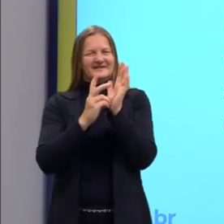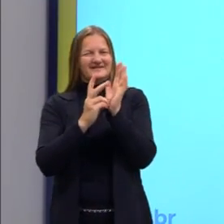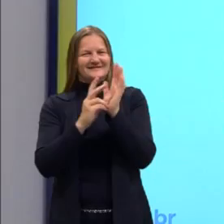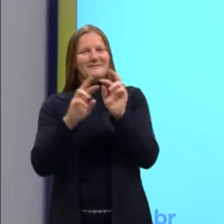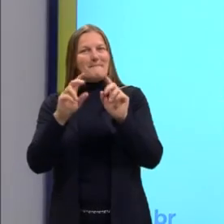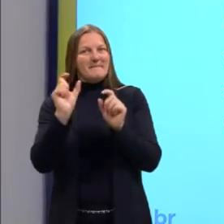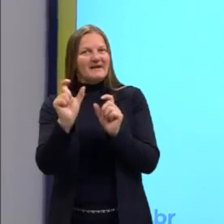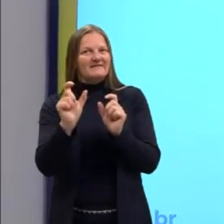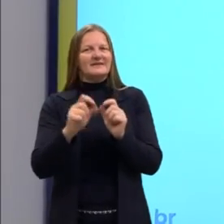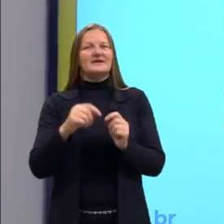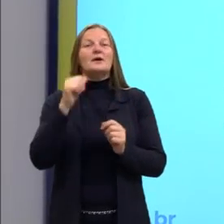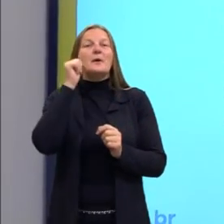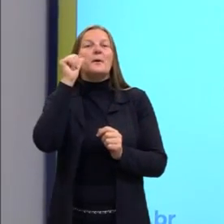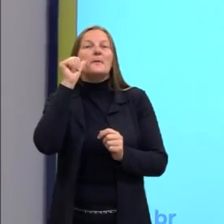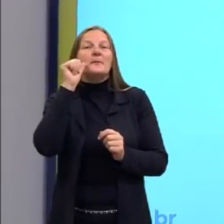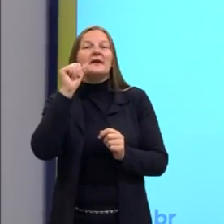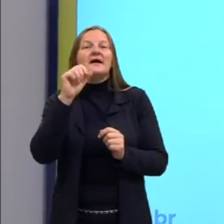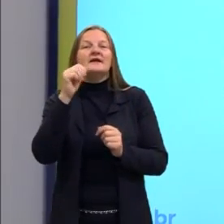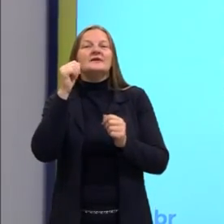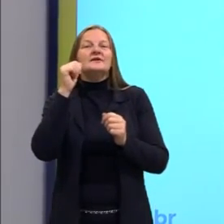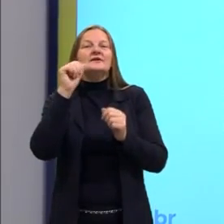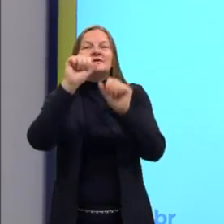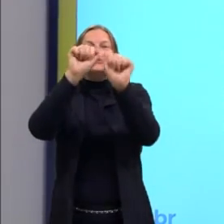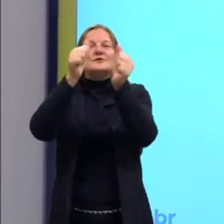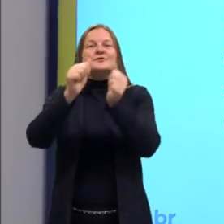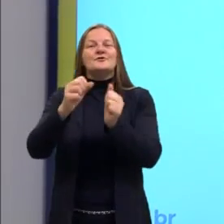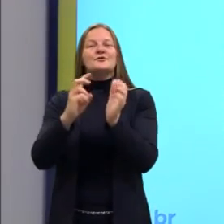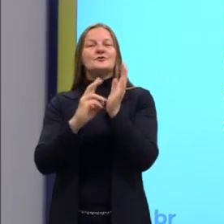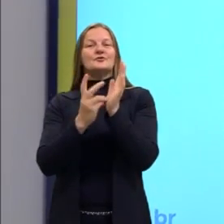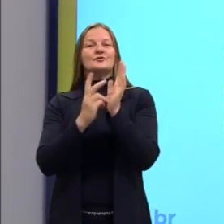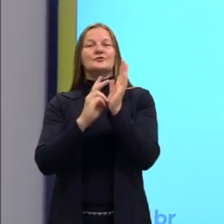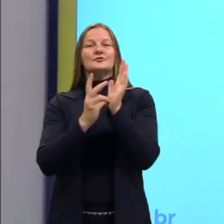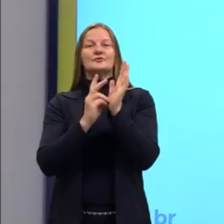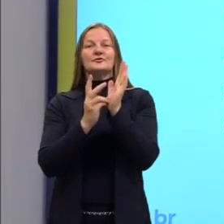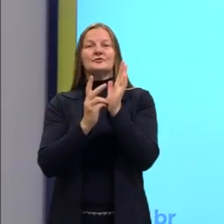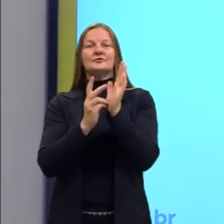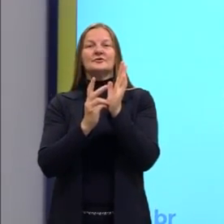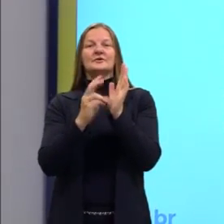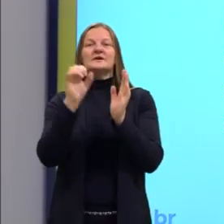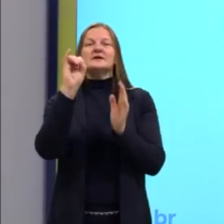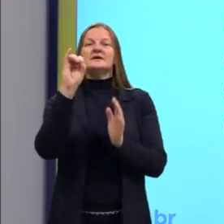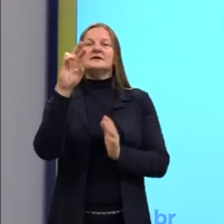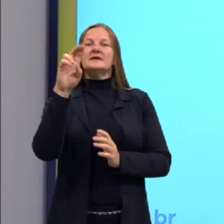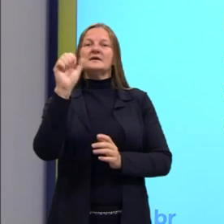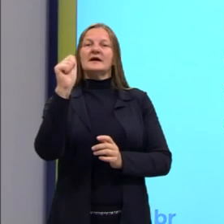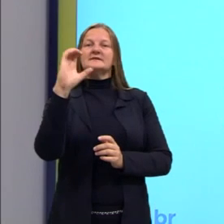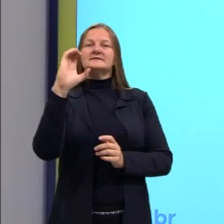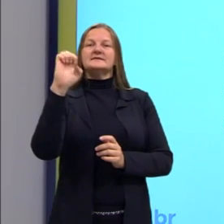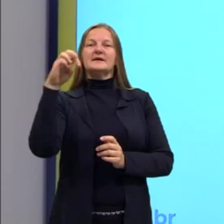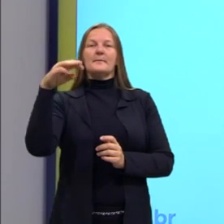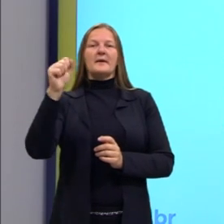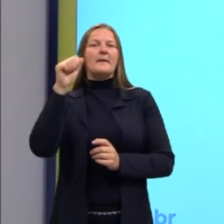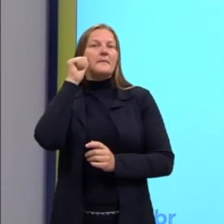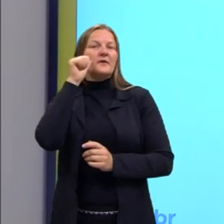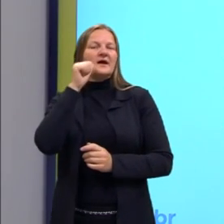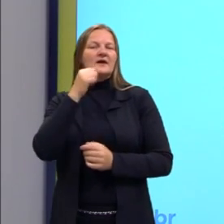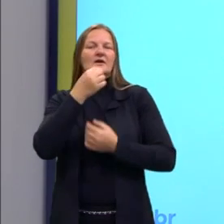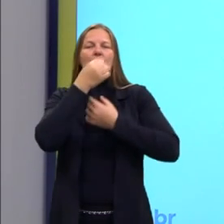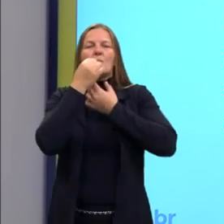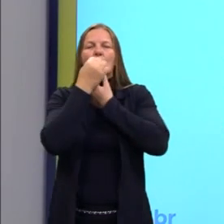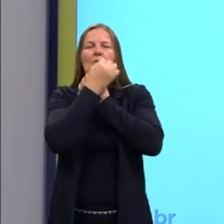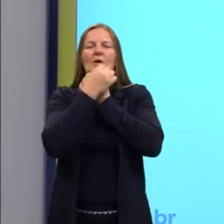imagem de uma índia que representa a iracema, a virgem dos lábios de mel, que é uma obra